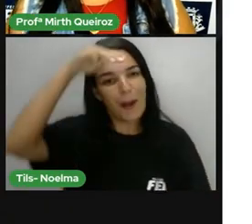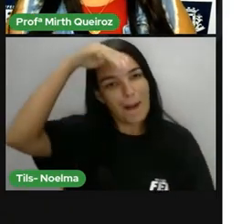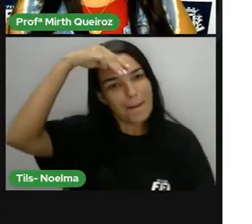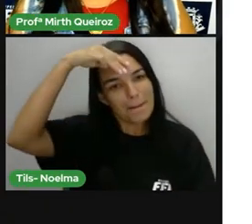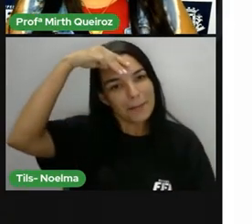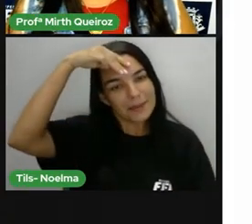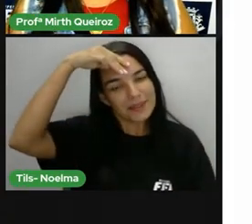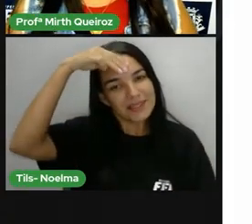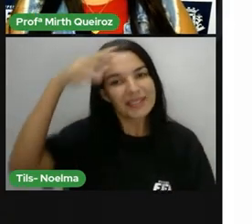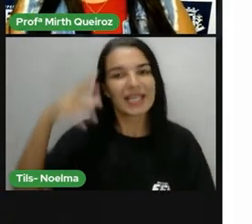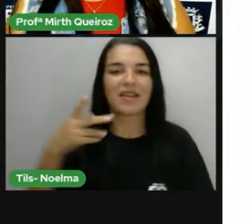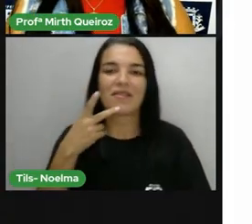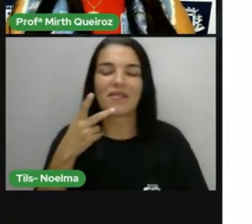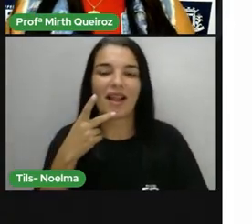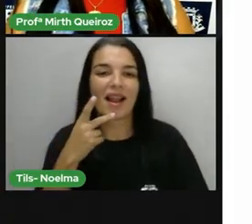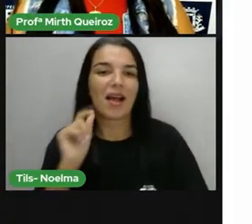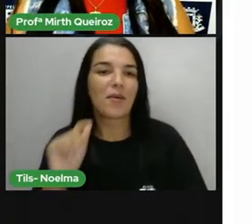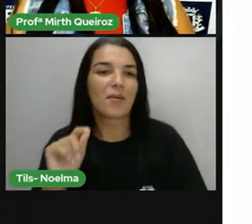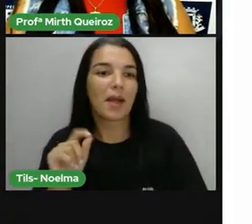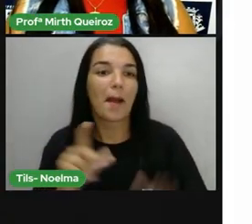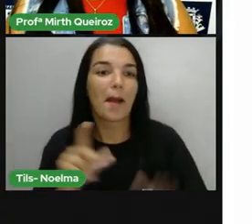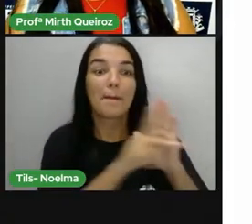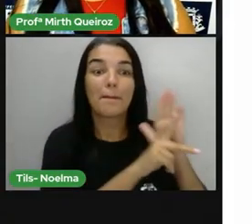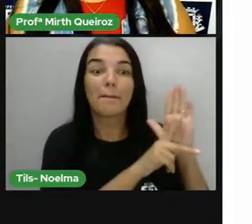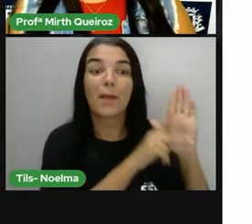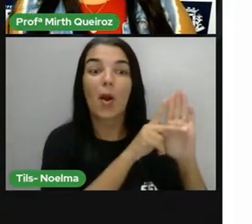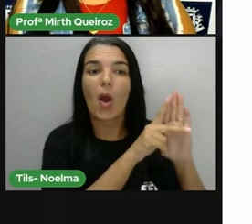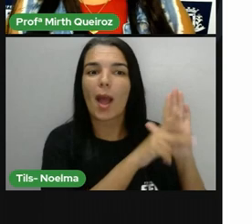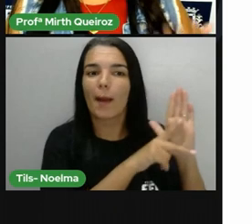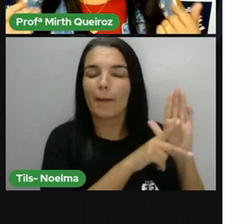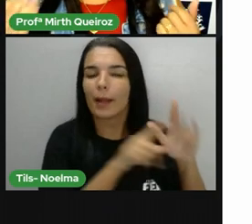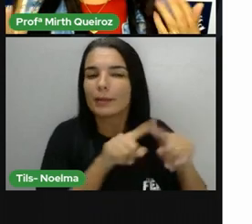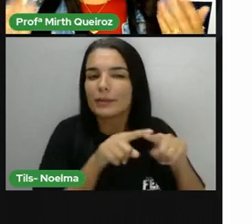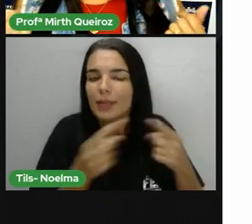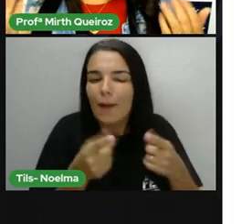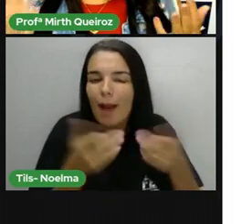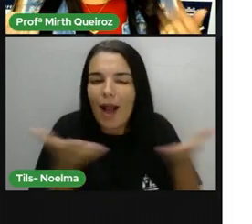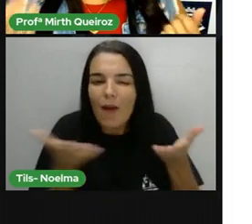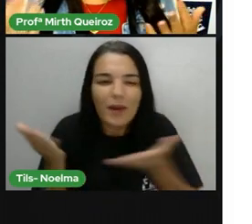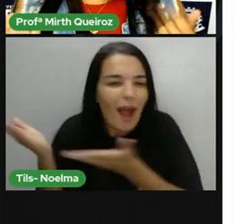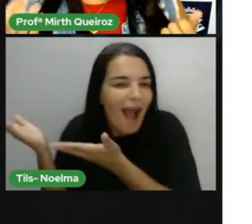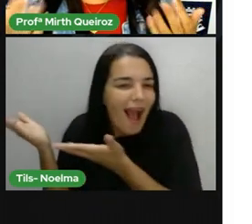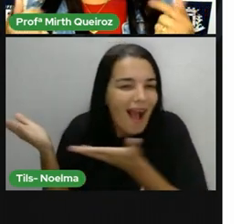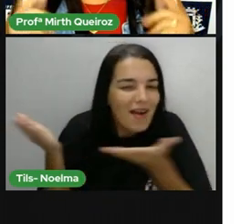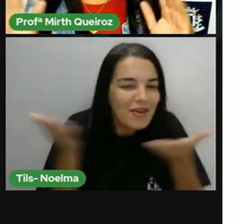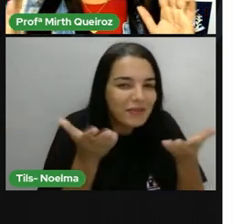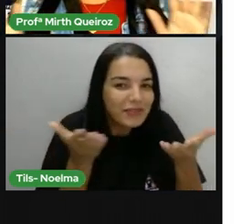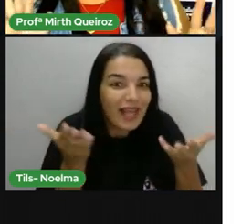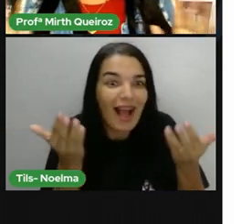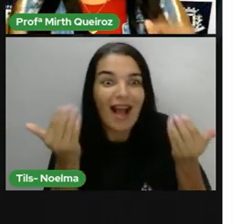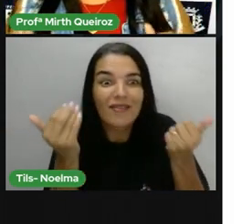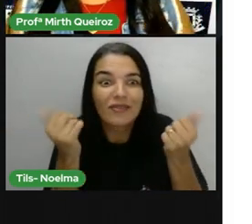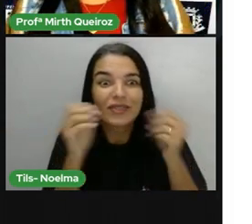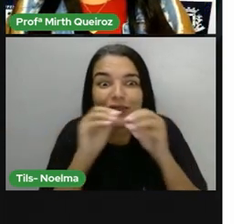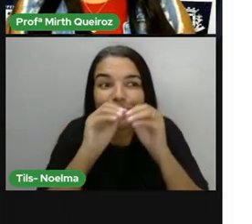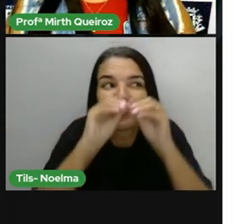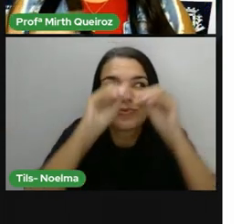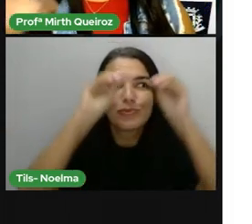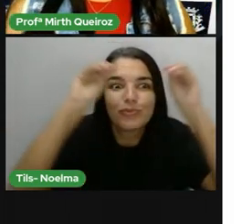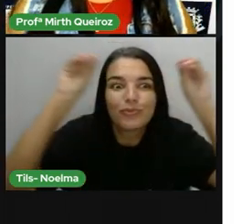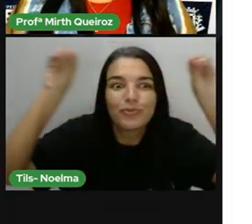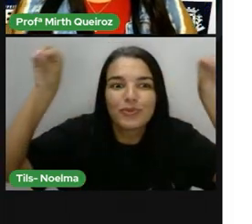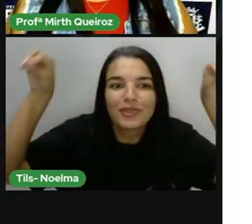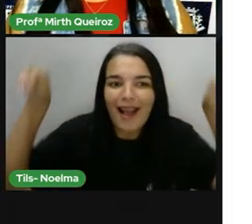nós iremos falar sobre poemas. Para isso eu convido vocês para vir para outra dimensão.